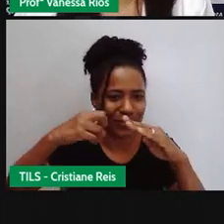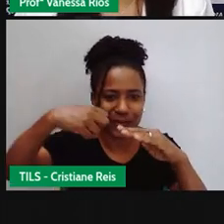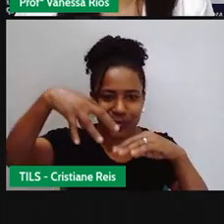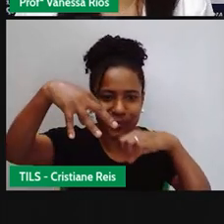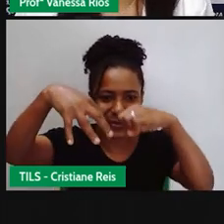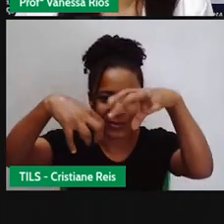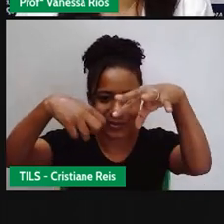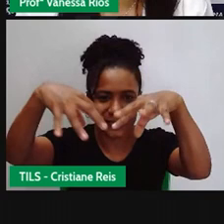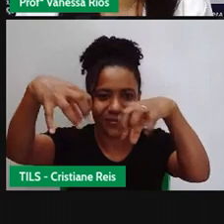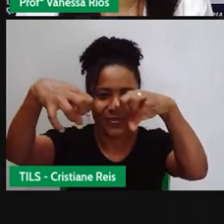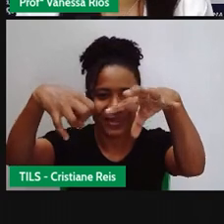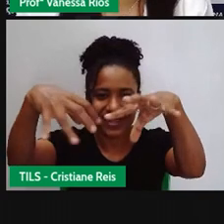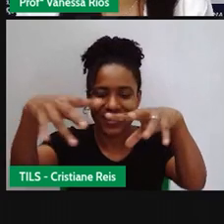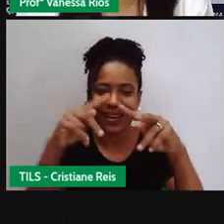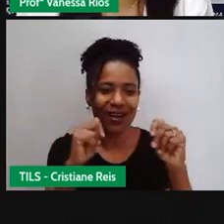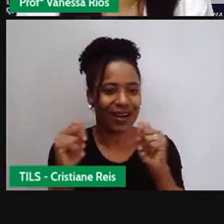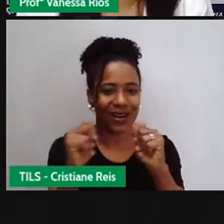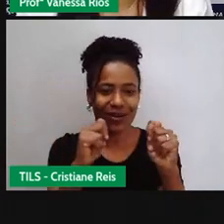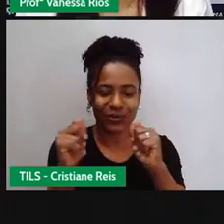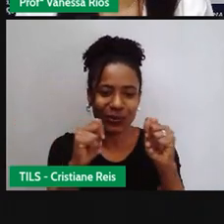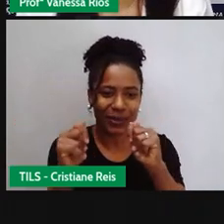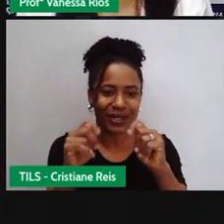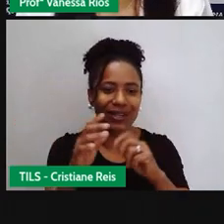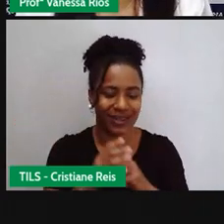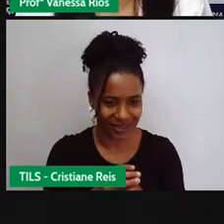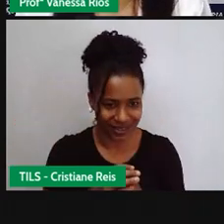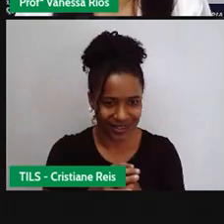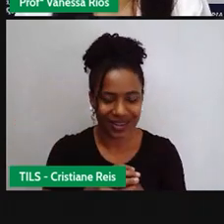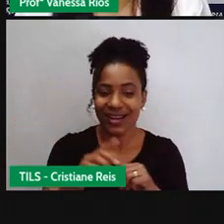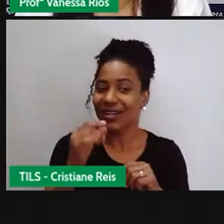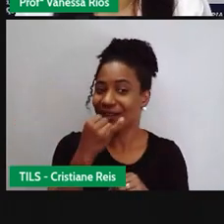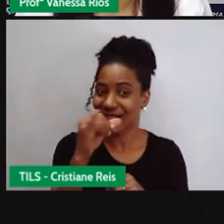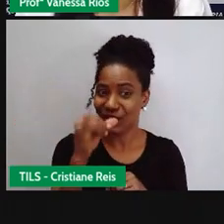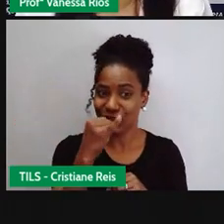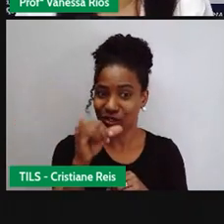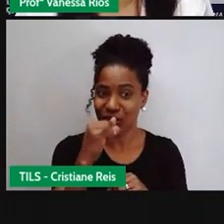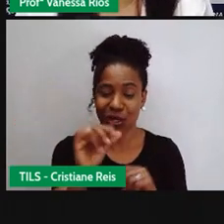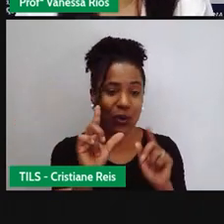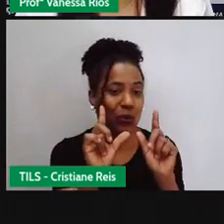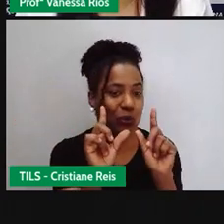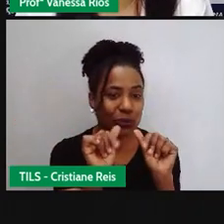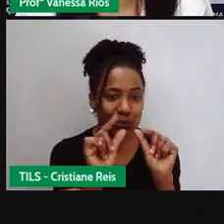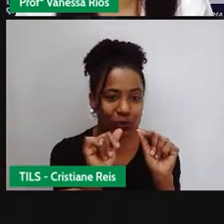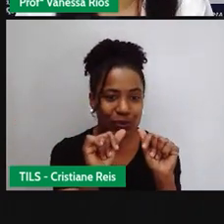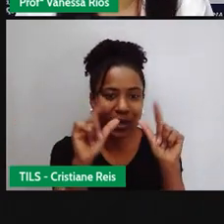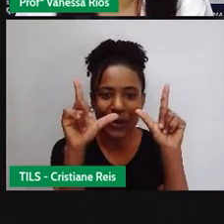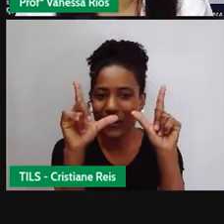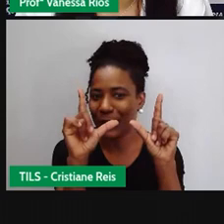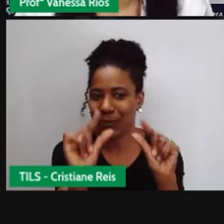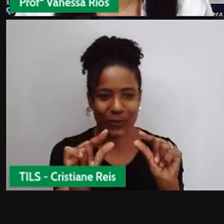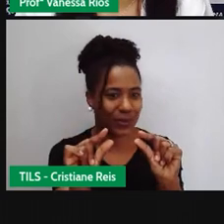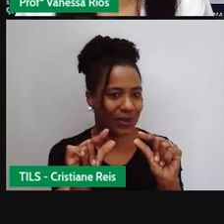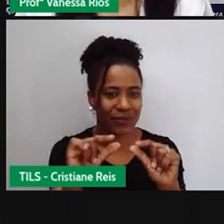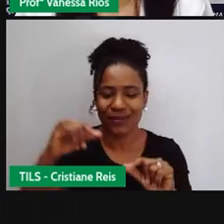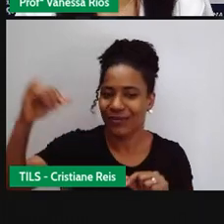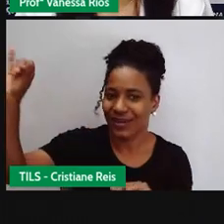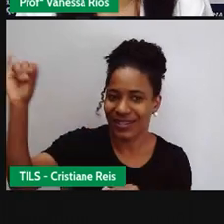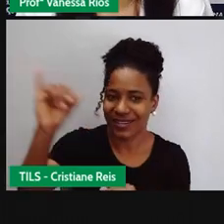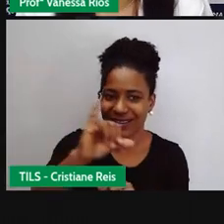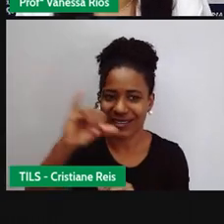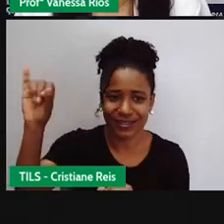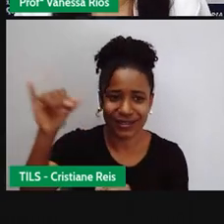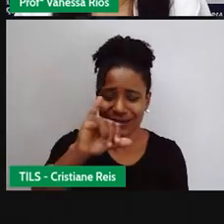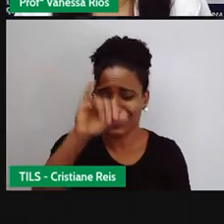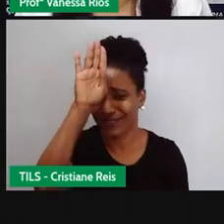haver aí uma economia, uma redução nas contas de energia, porque você vai captar uma energia que não custa